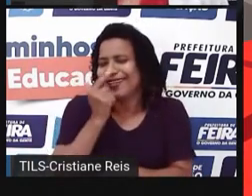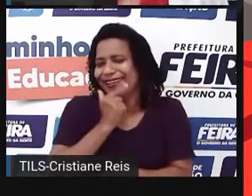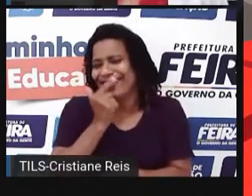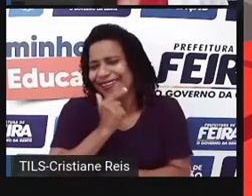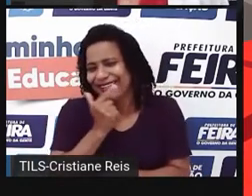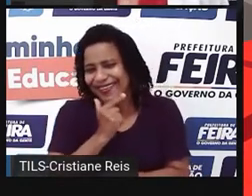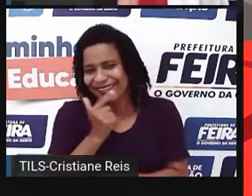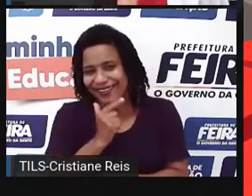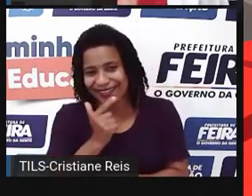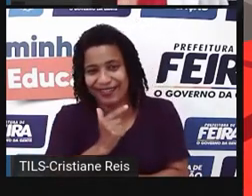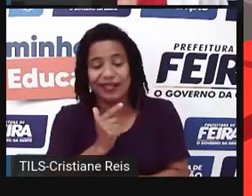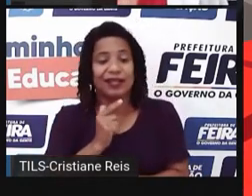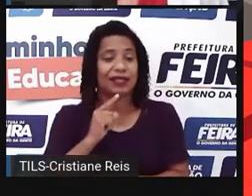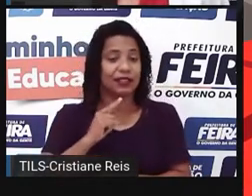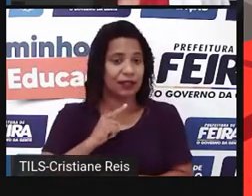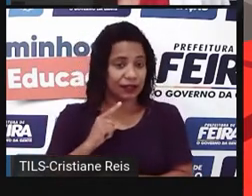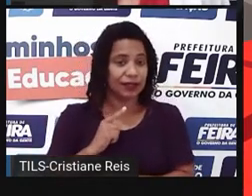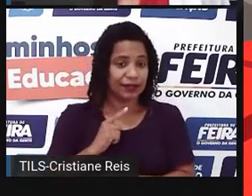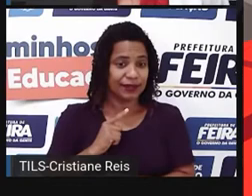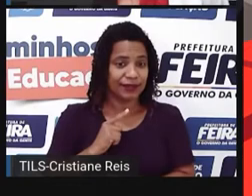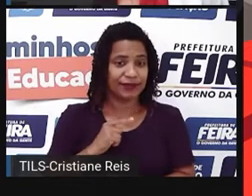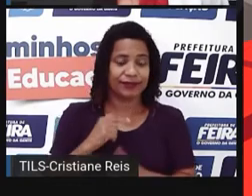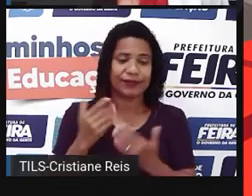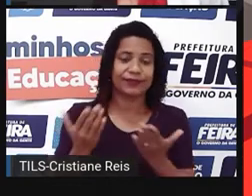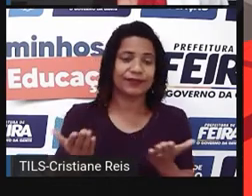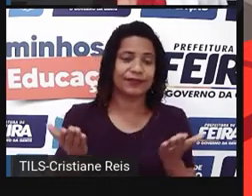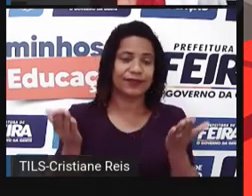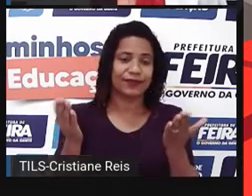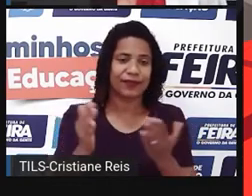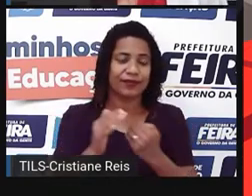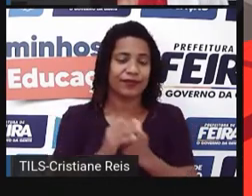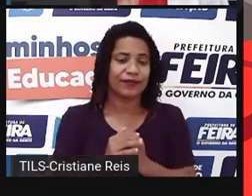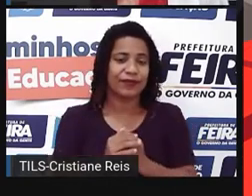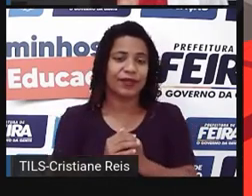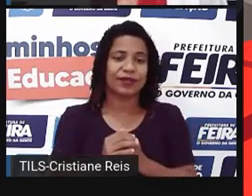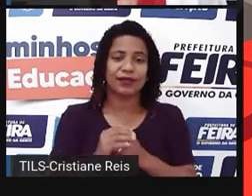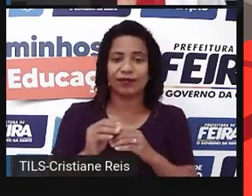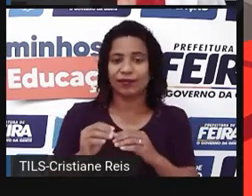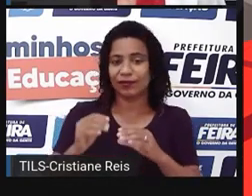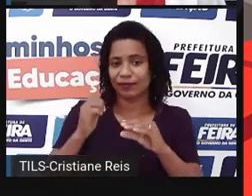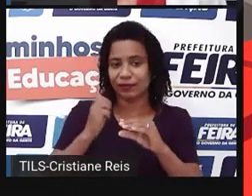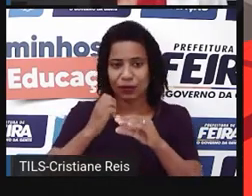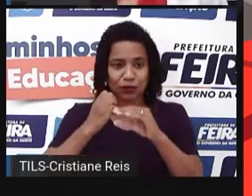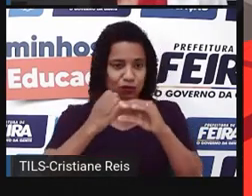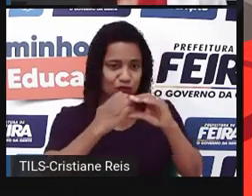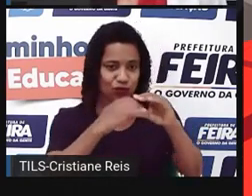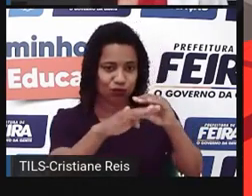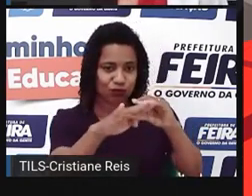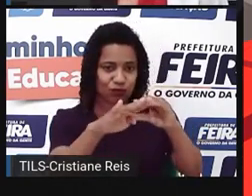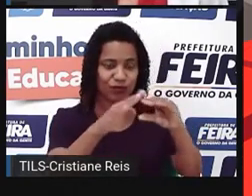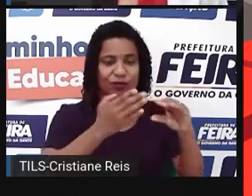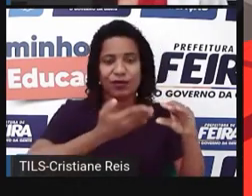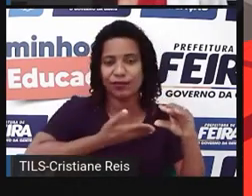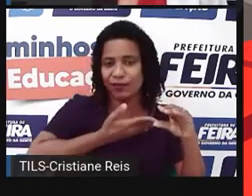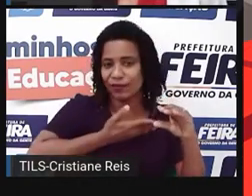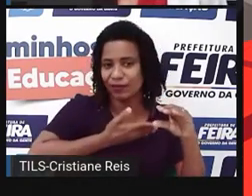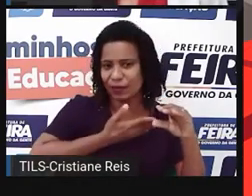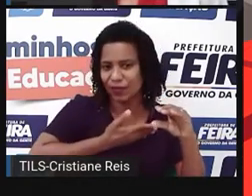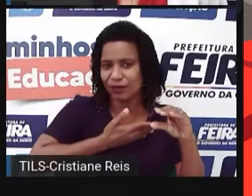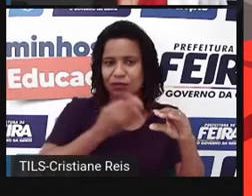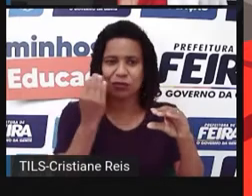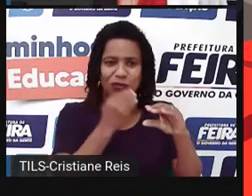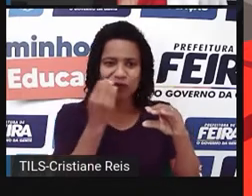gargalhadas. Então, na verdade, você vai encaminhá-lo para seus amigos, para aproveitar a